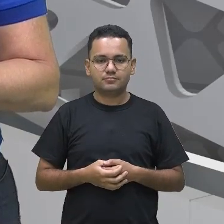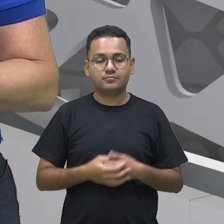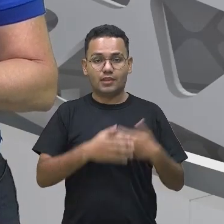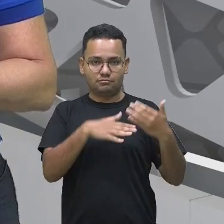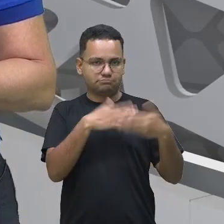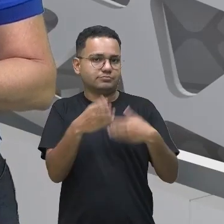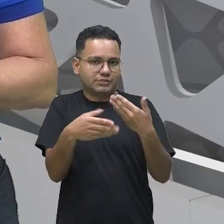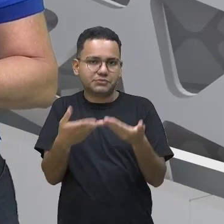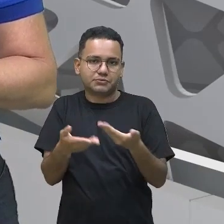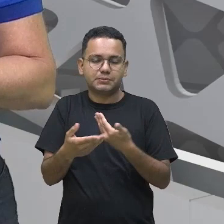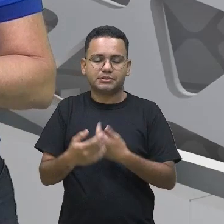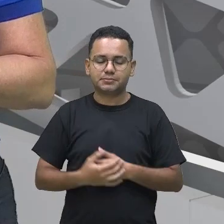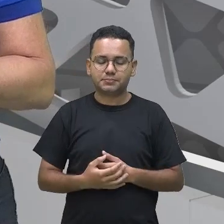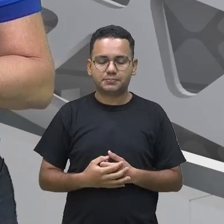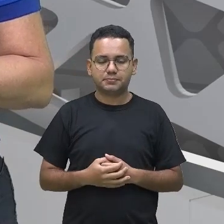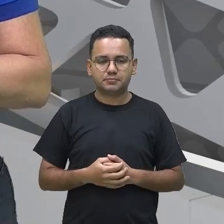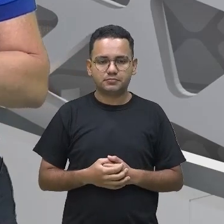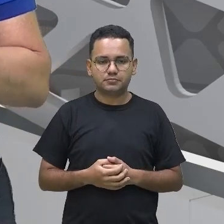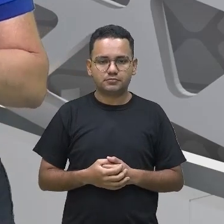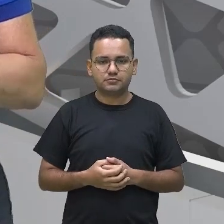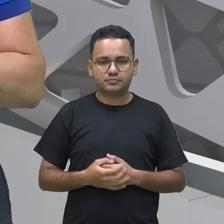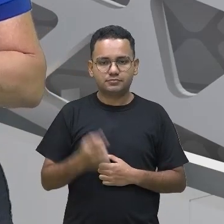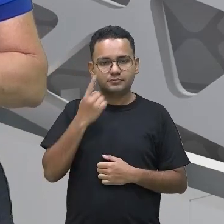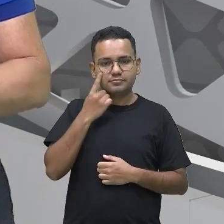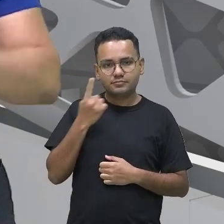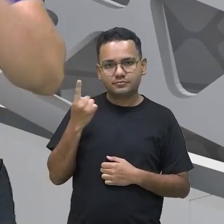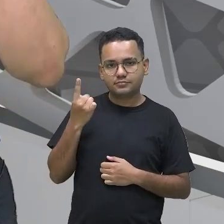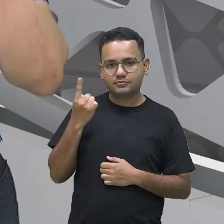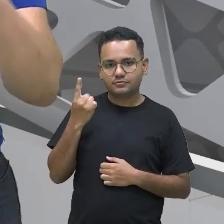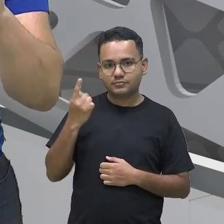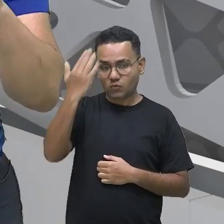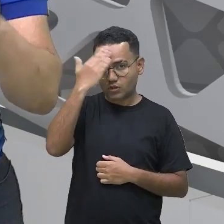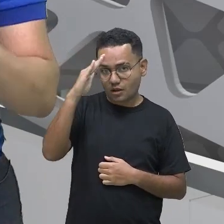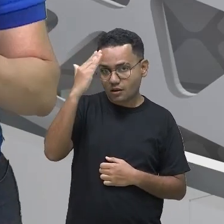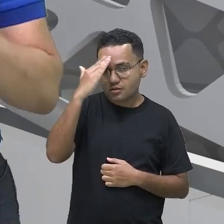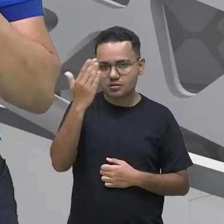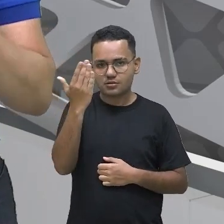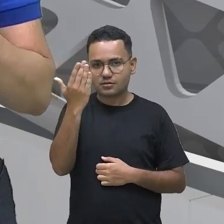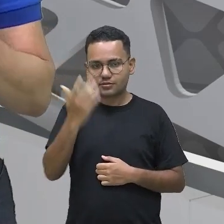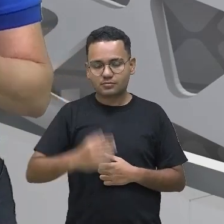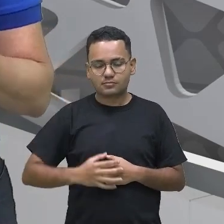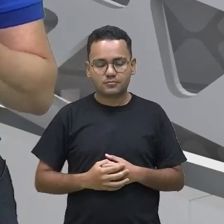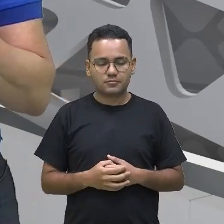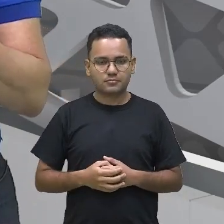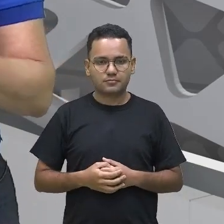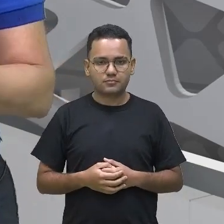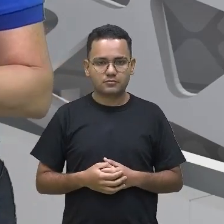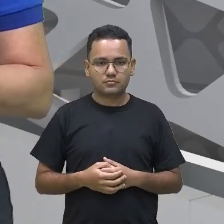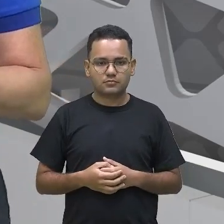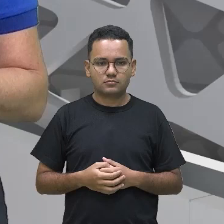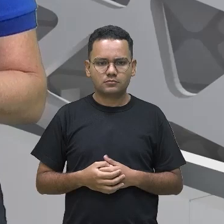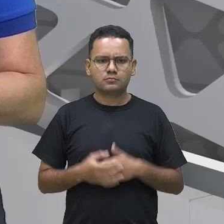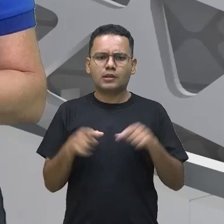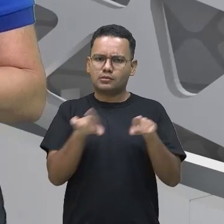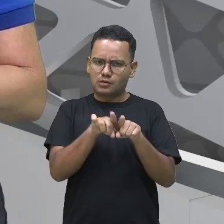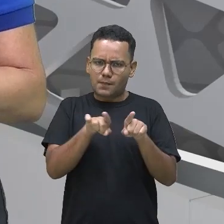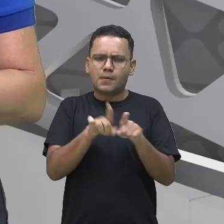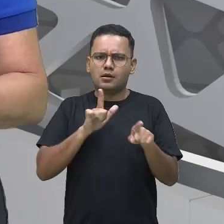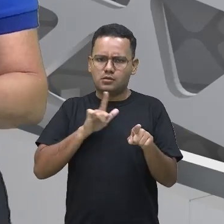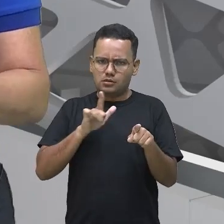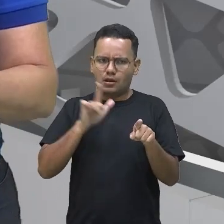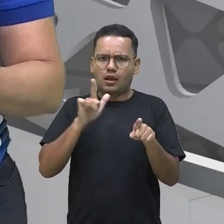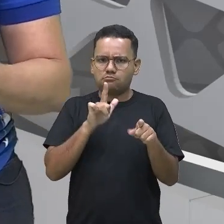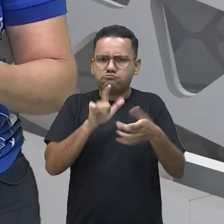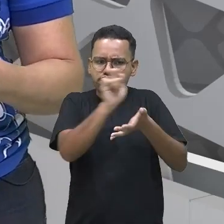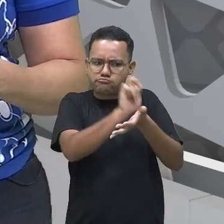da borboleta. Dá para você compreender porque, além de estar escrito, também vai mostrar através,